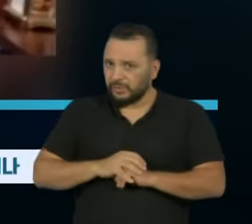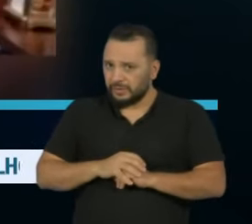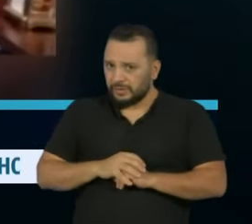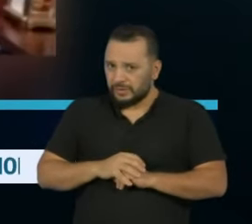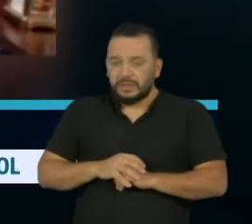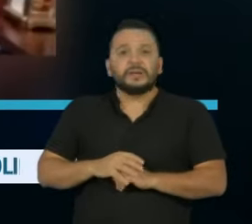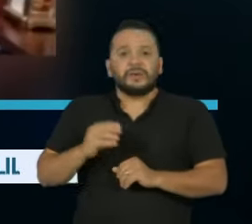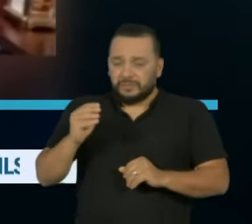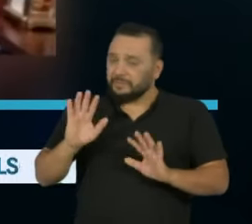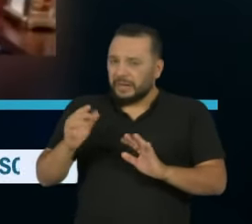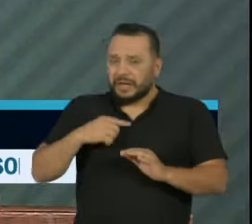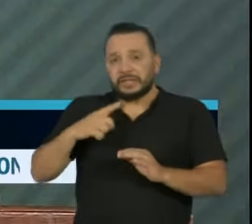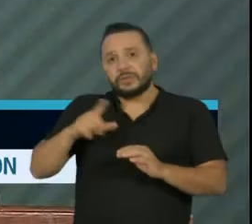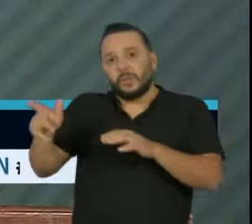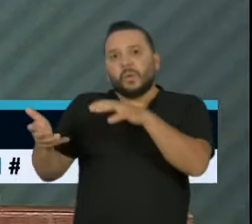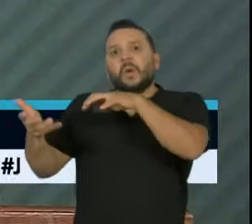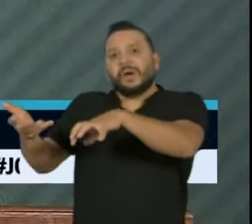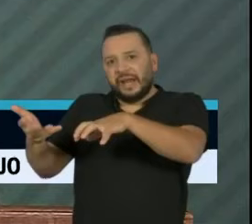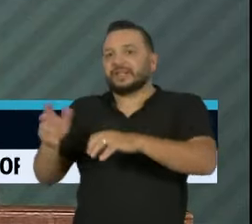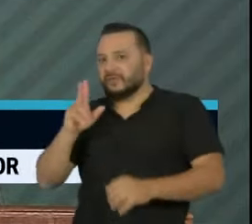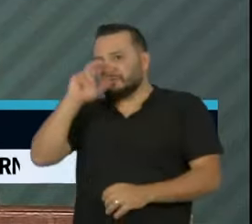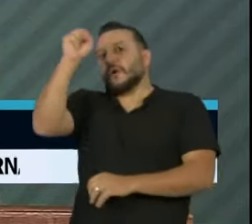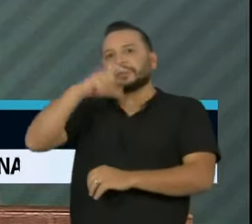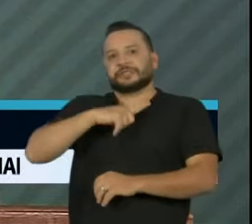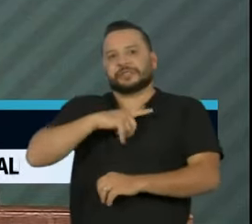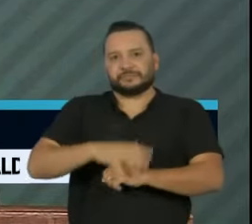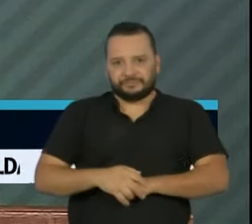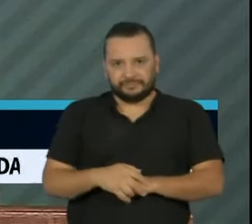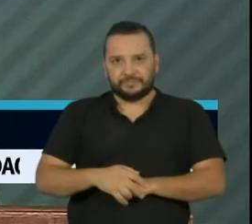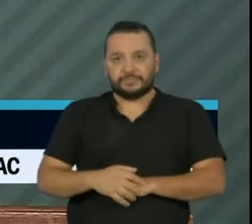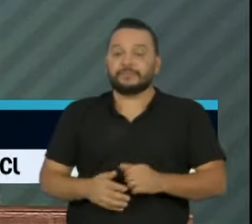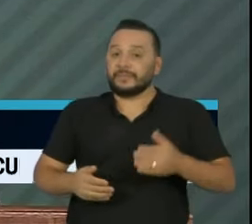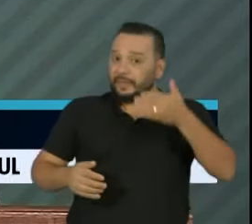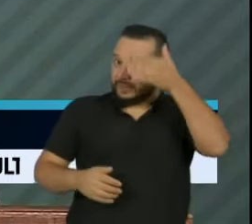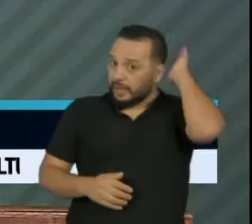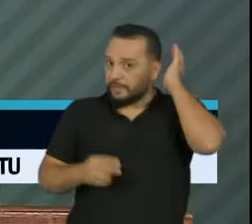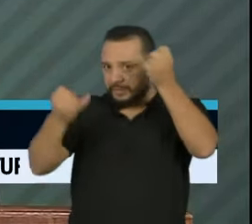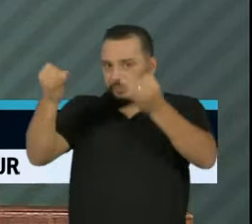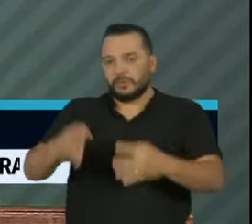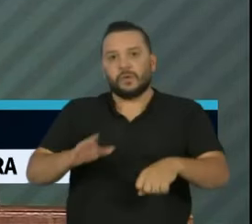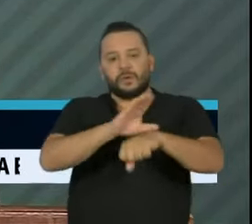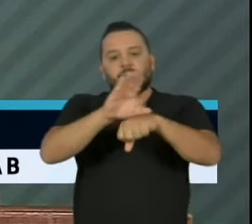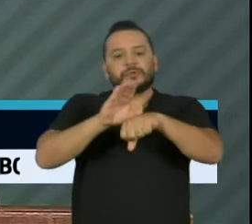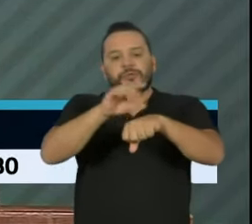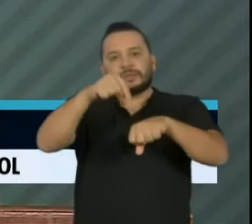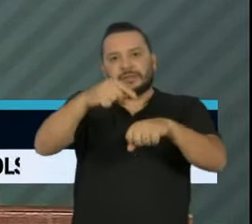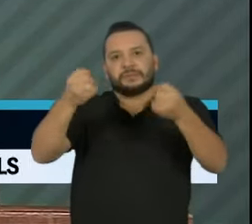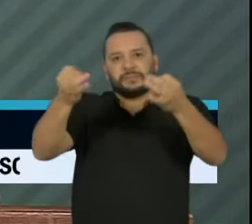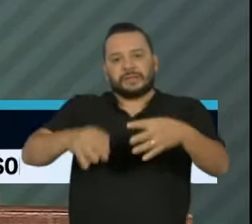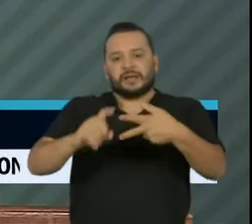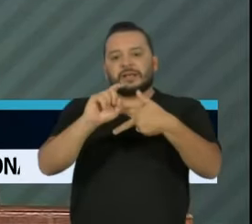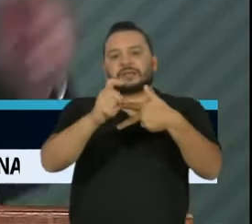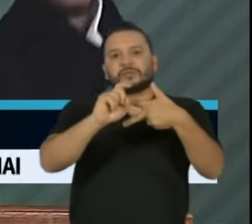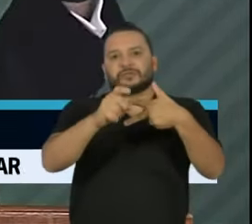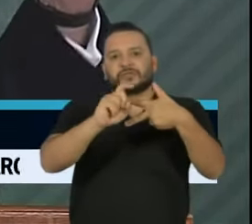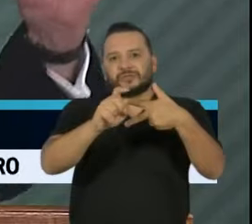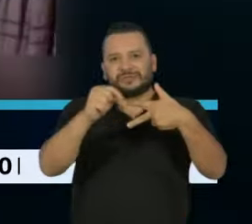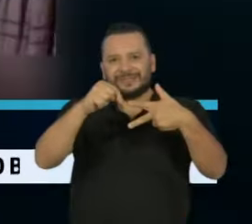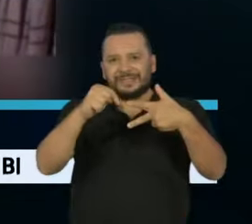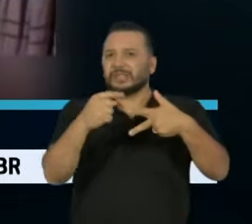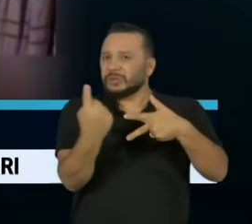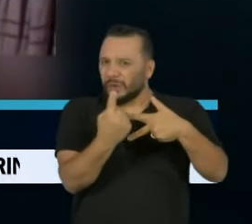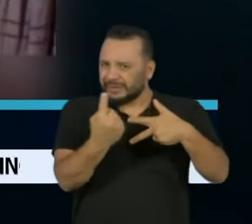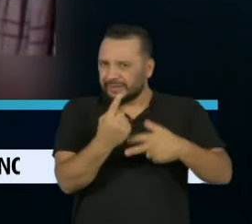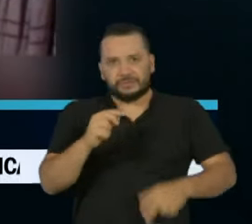opinião, mas o Congresso é forte. Michel Temer lembrou que a própria Constituição determina que o Executivo não governa sozinho.